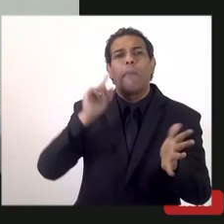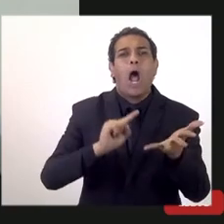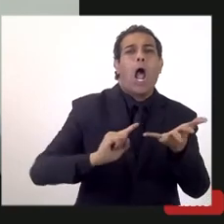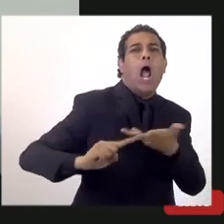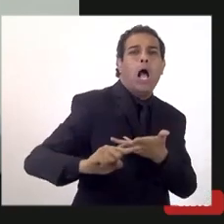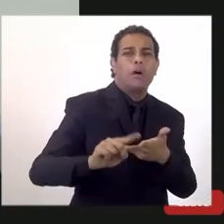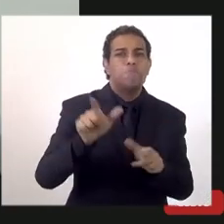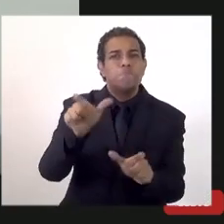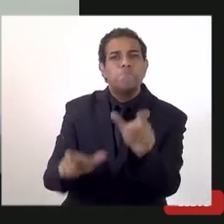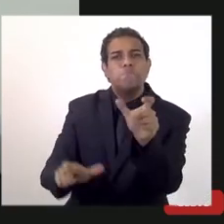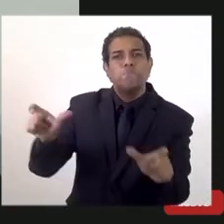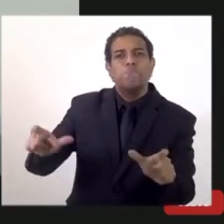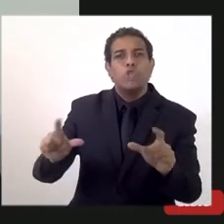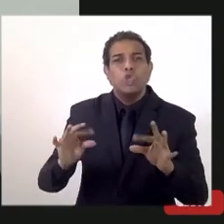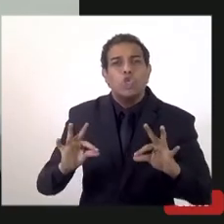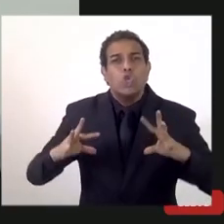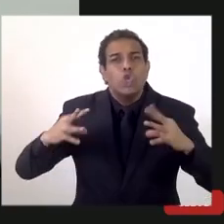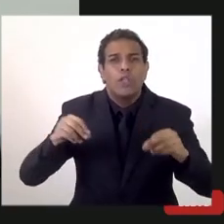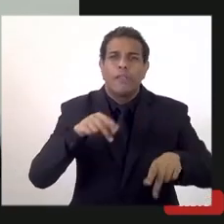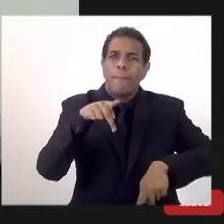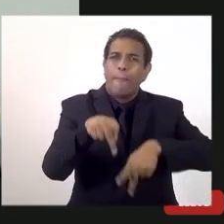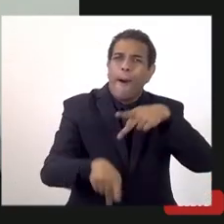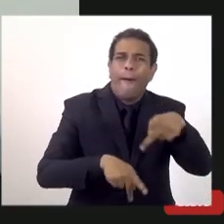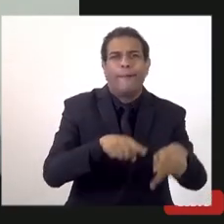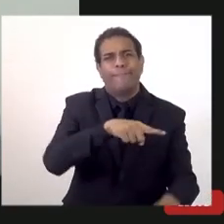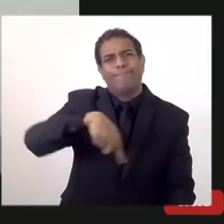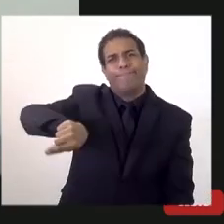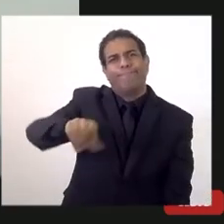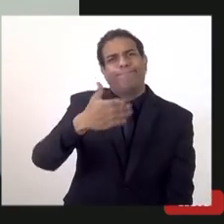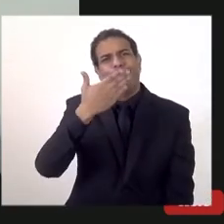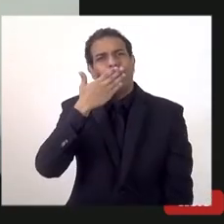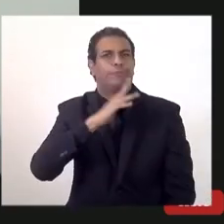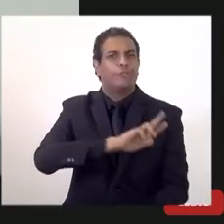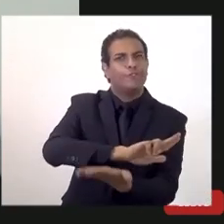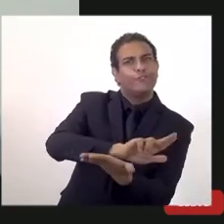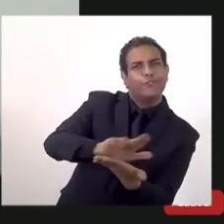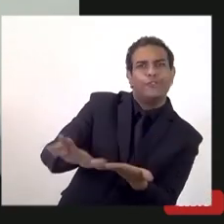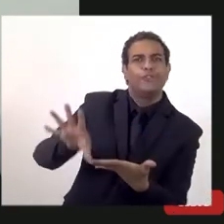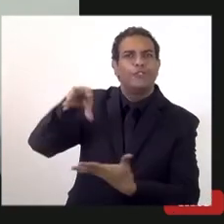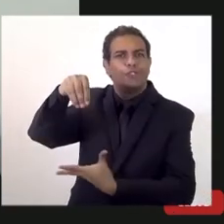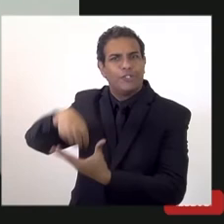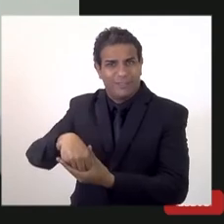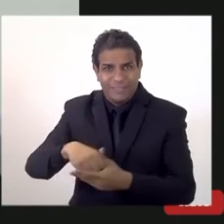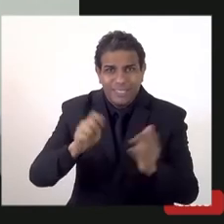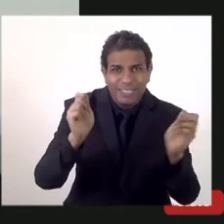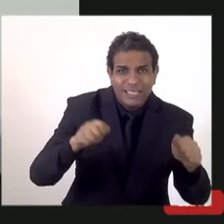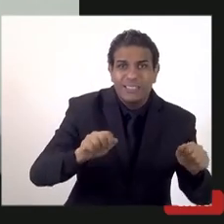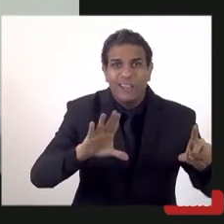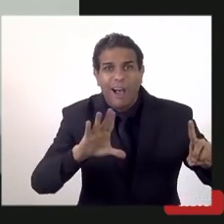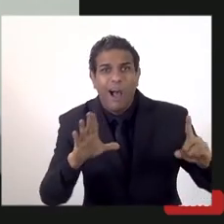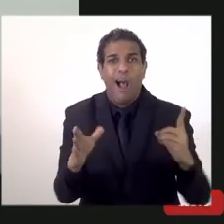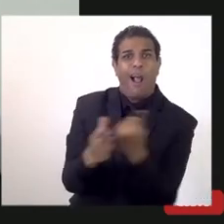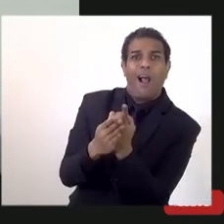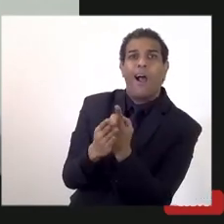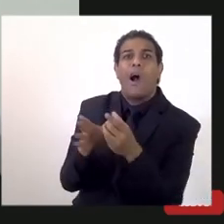composição fosse de toda a sociedade civil e aí temos várias entidades aqui presentes ele pudesse